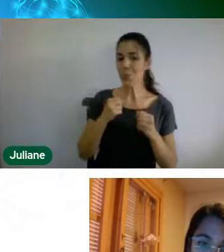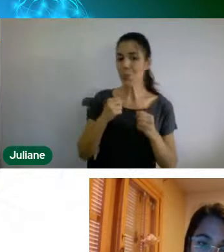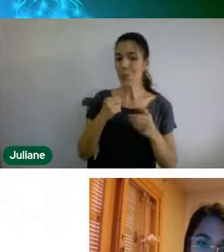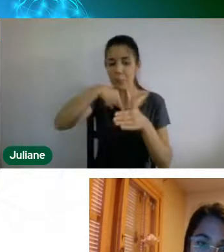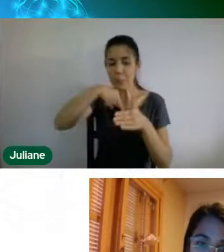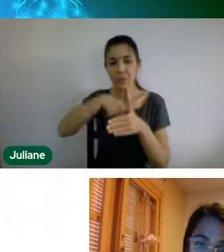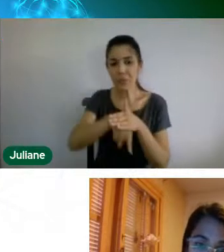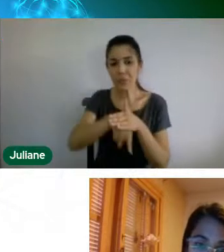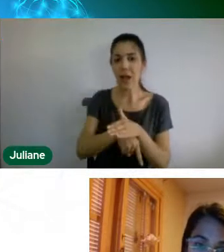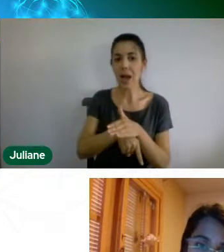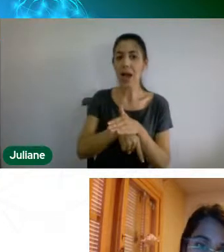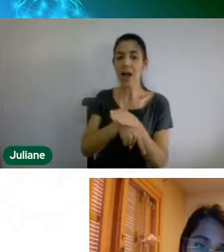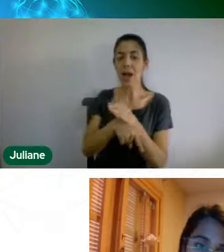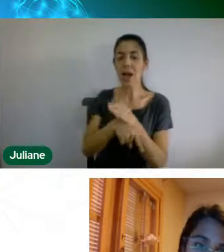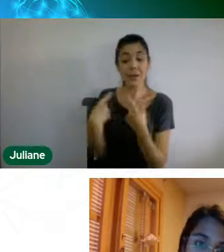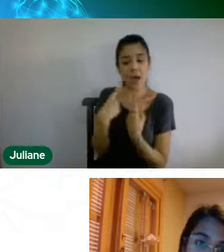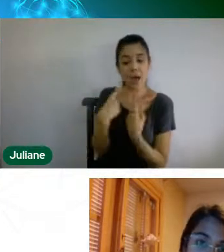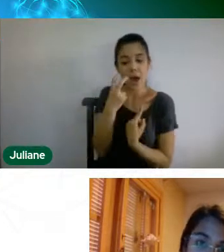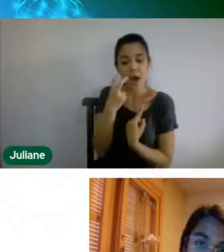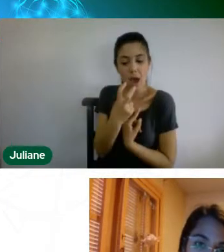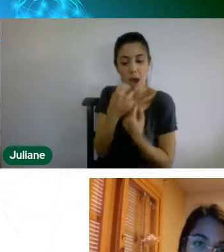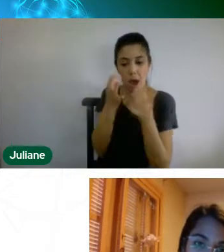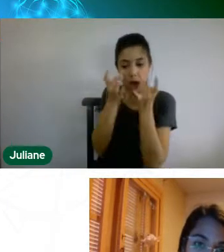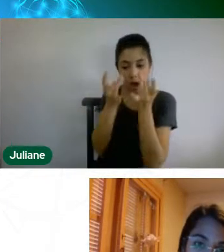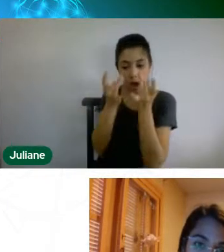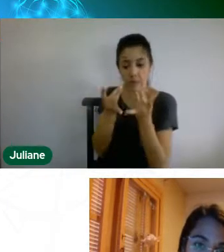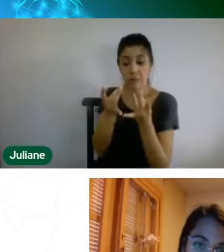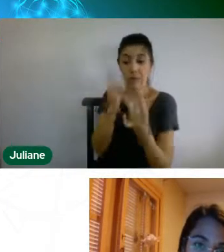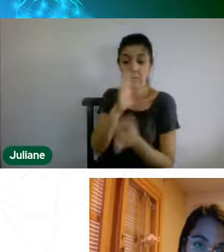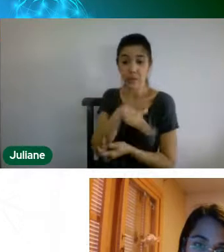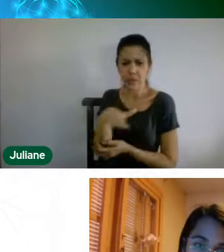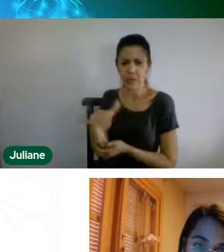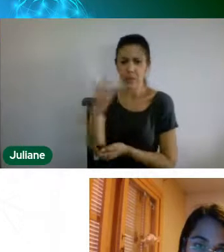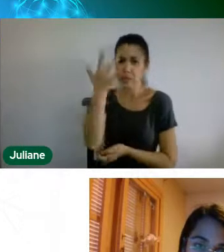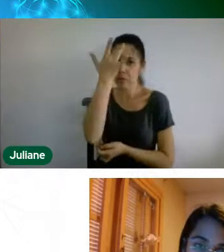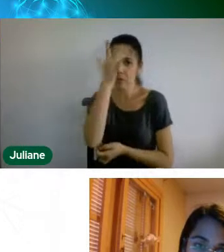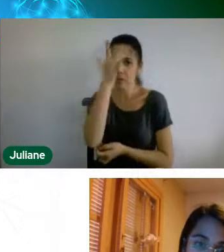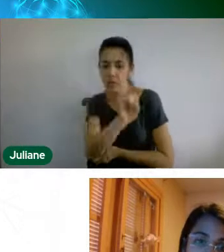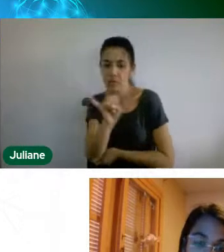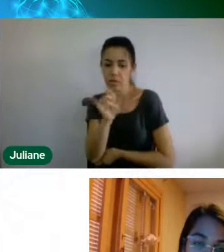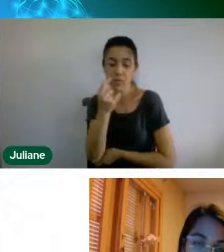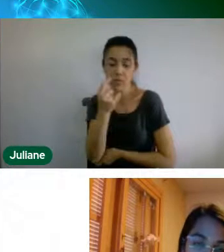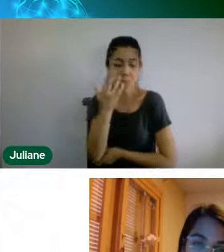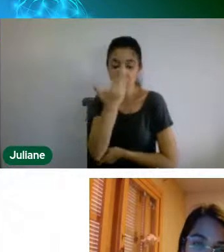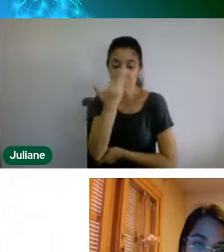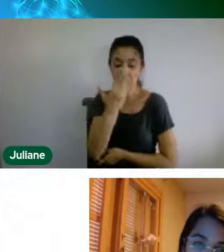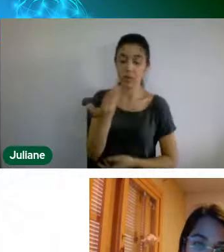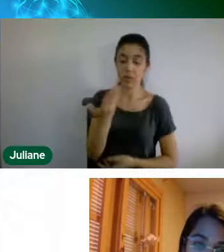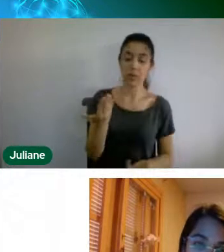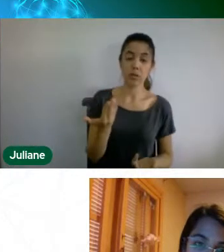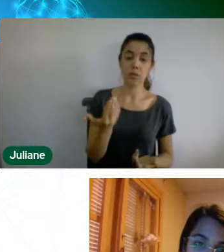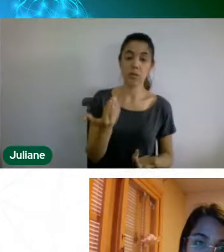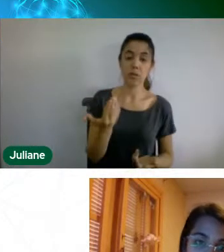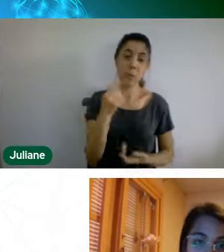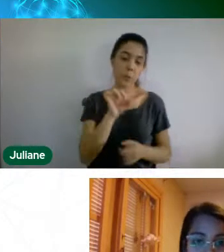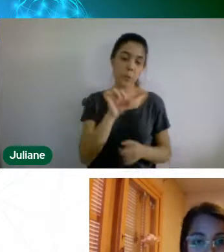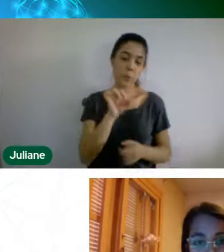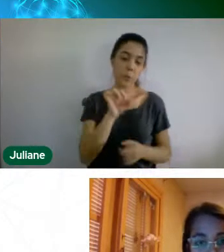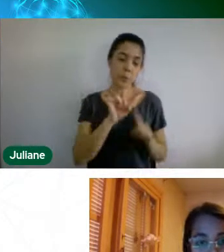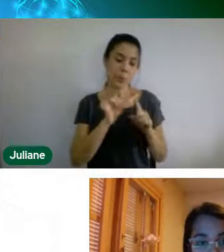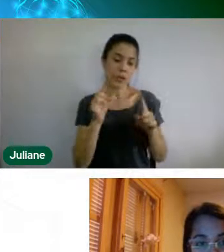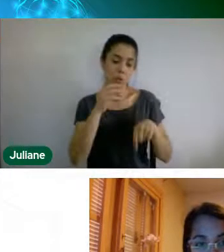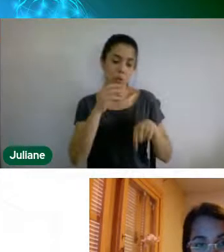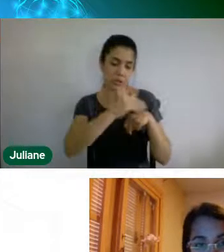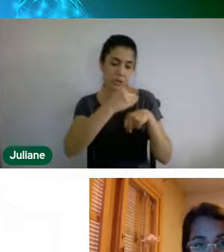ali no vídeo, ou se vocês fizeram, mas ficaria como sugestão, né, caso não tenha sido feito, porque poderia ser uma outra atividade